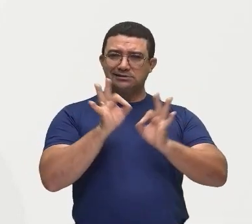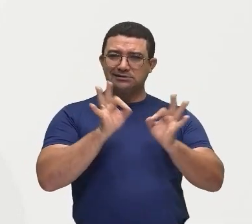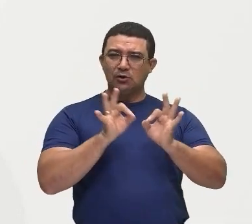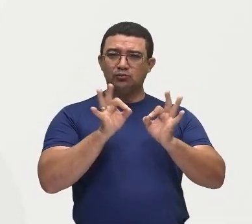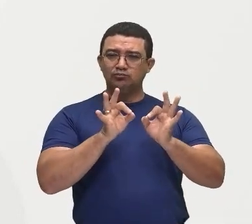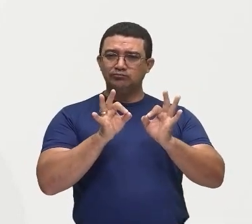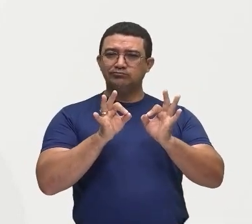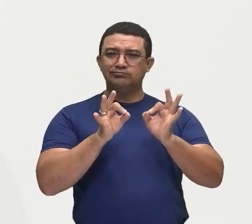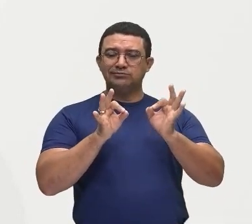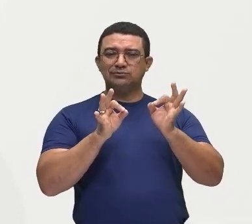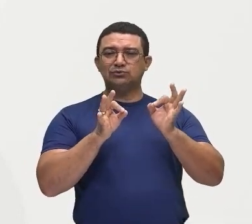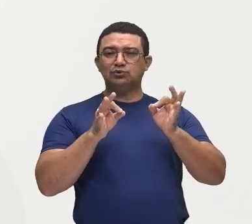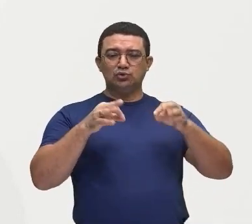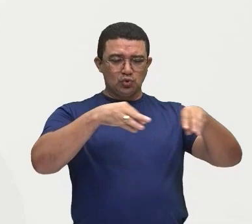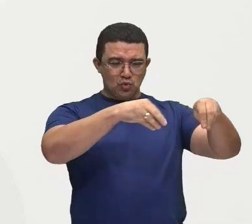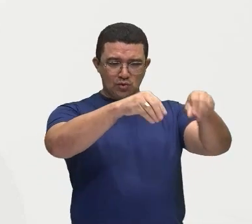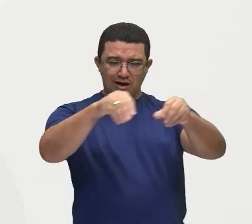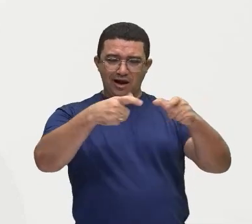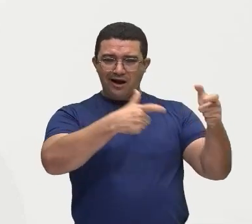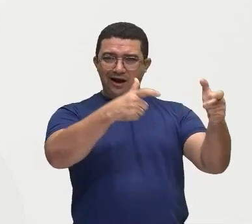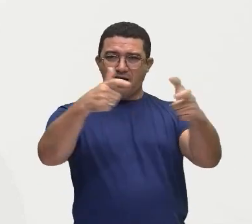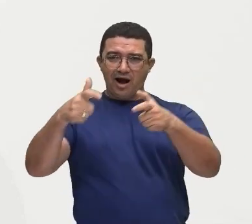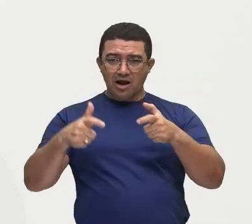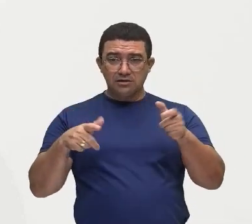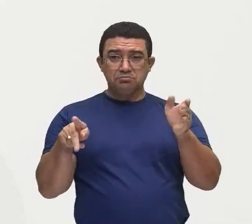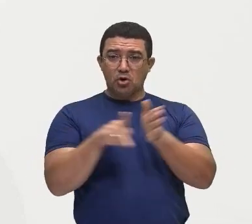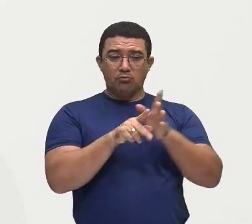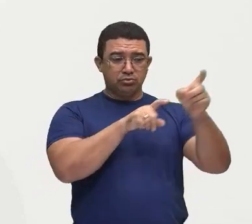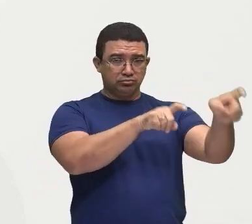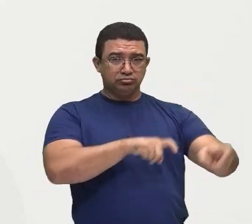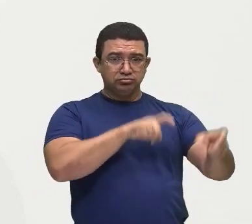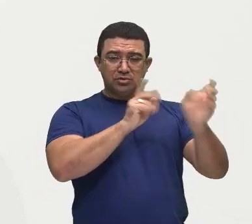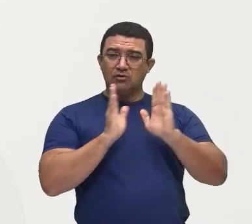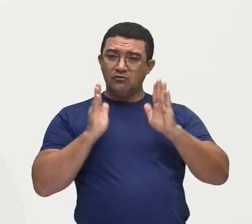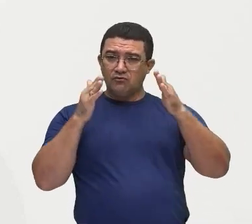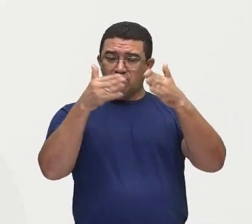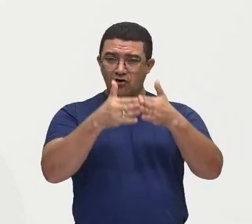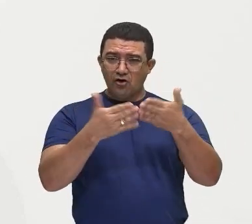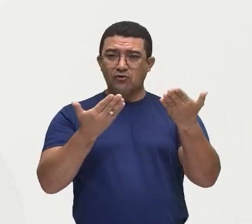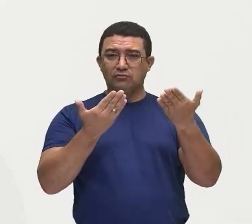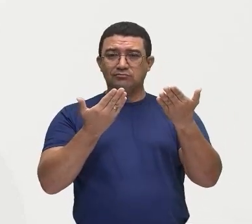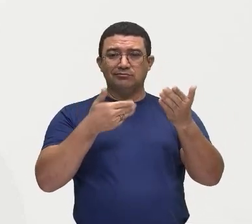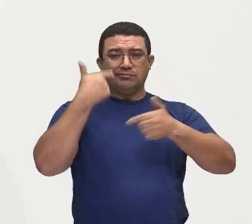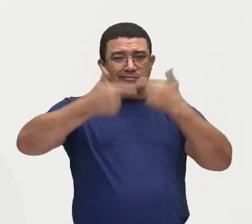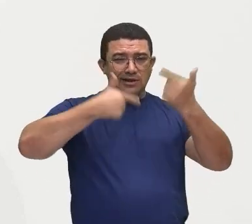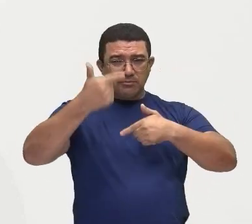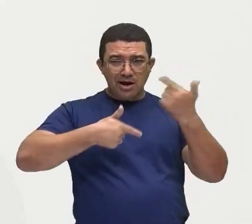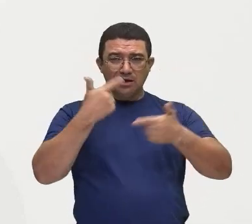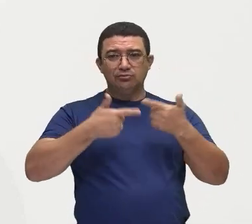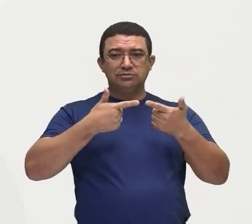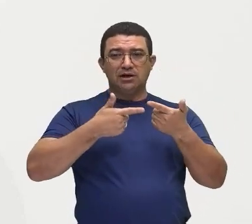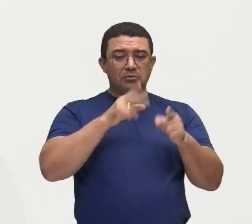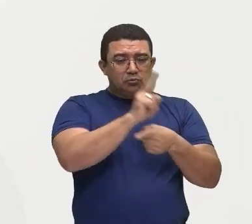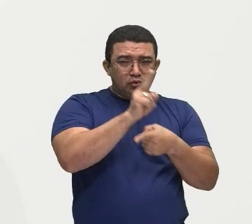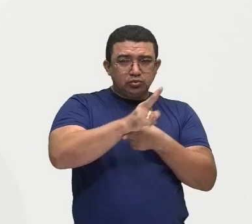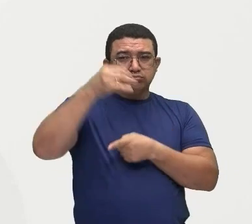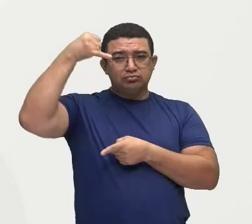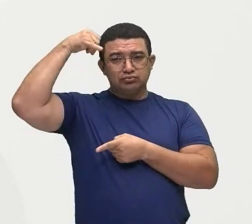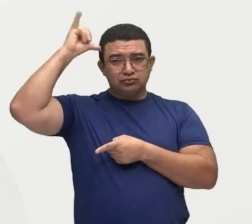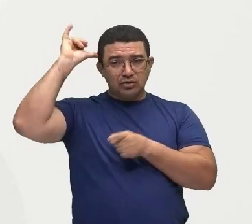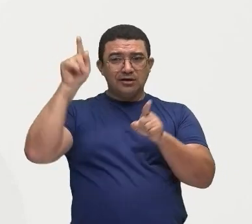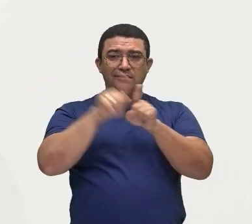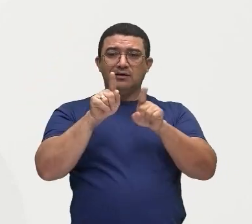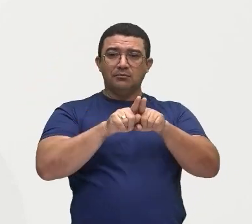olha, das propriedades agrárias, né? Voltadas aí pra atividades da pecuária, atividades da agricultura,